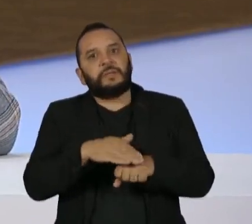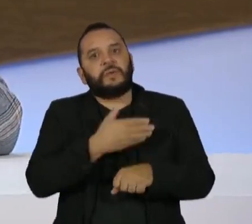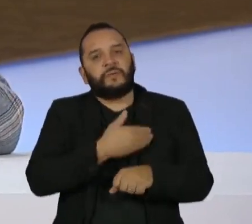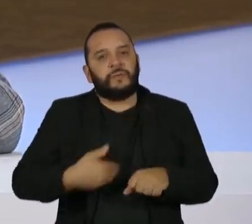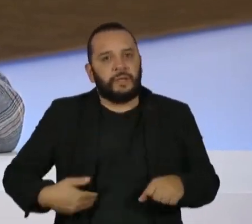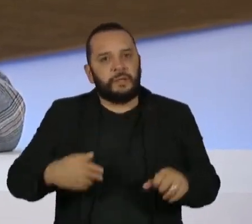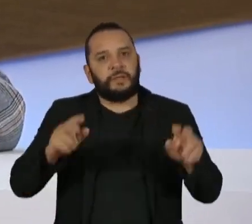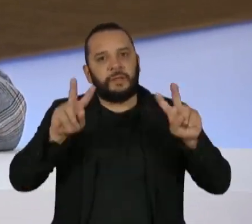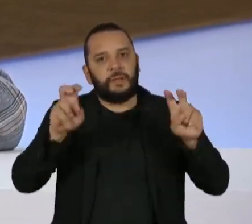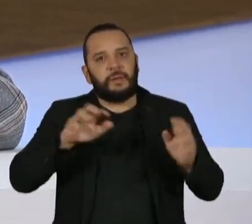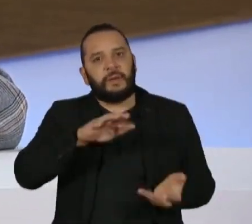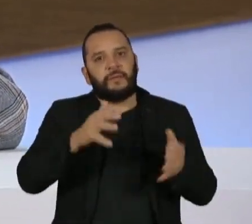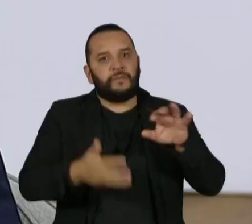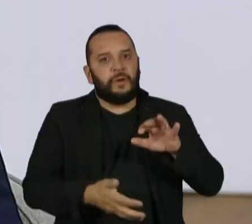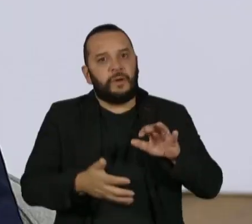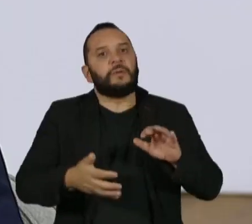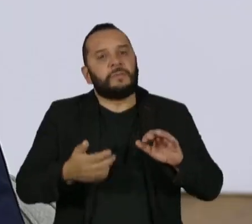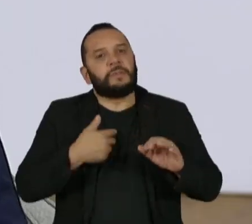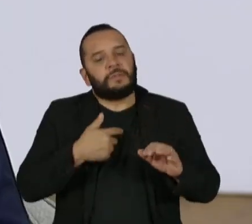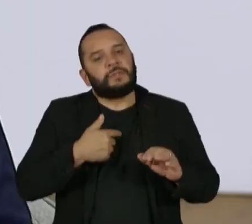Planalto pode confiar no Artulira?